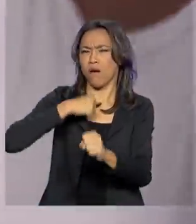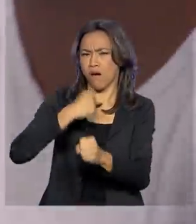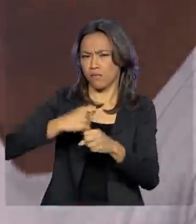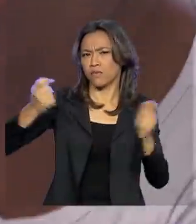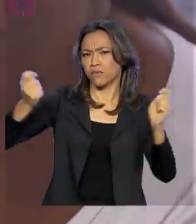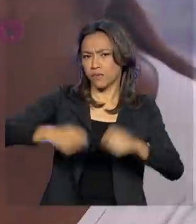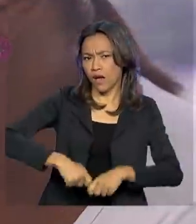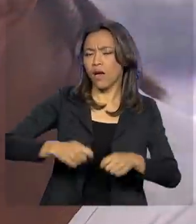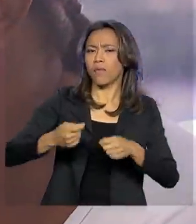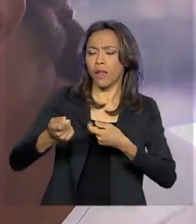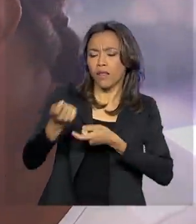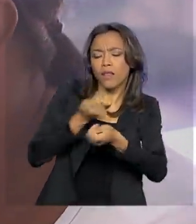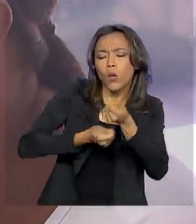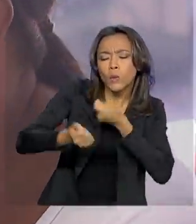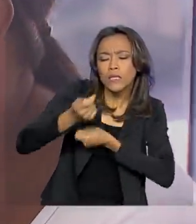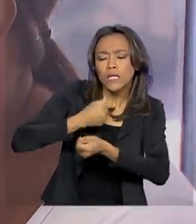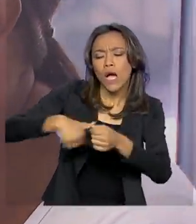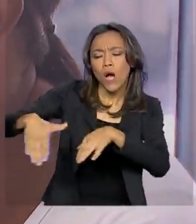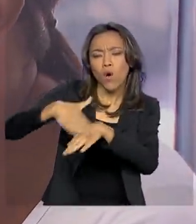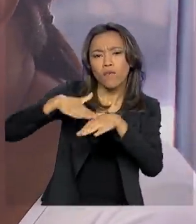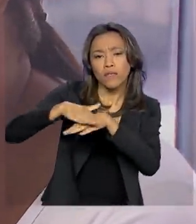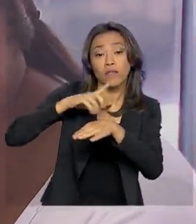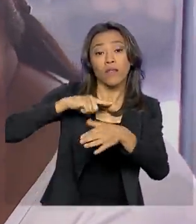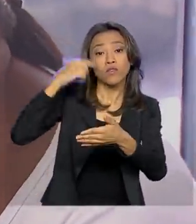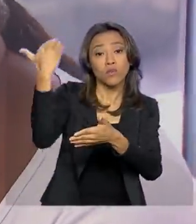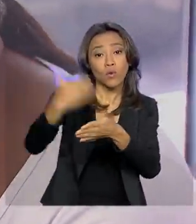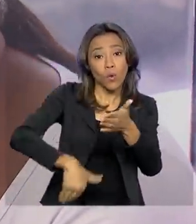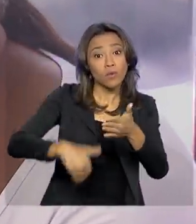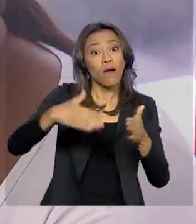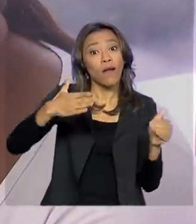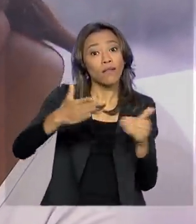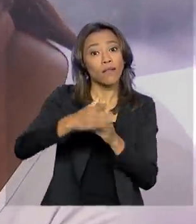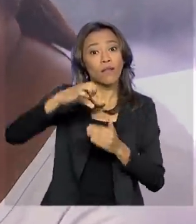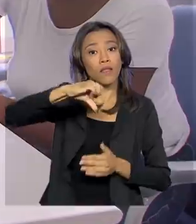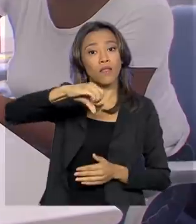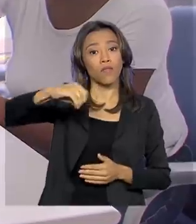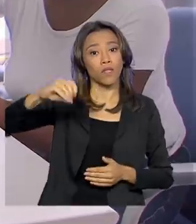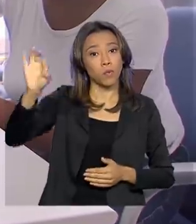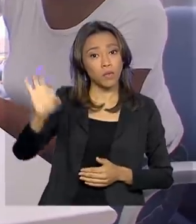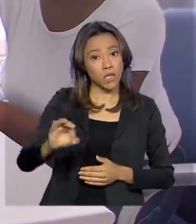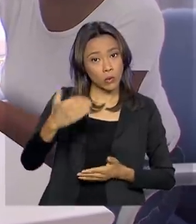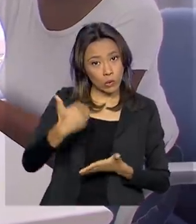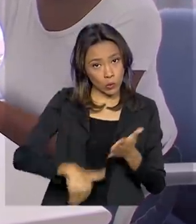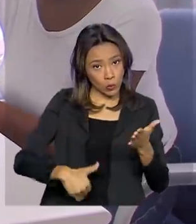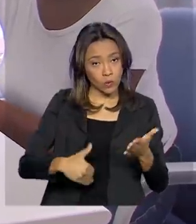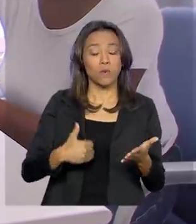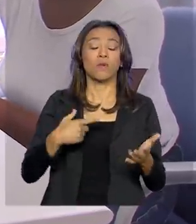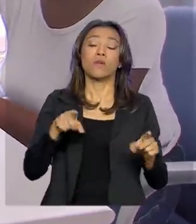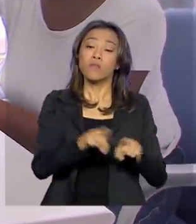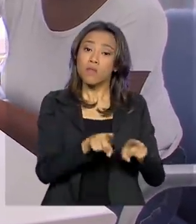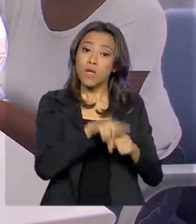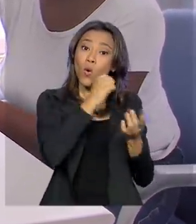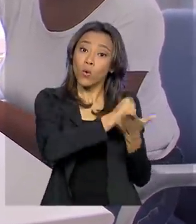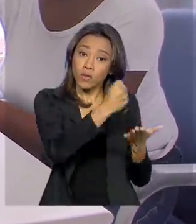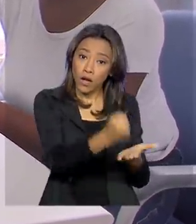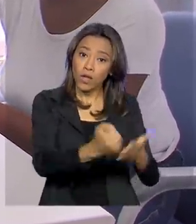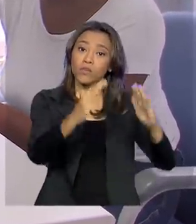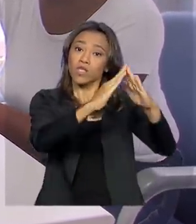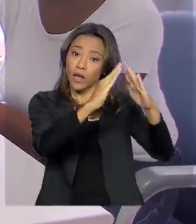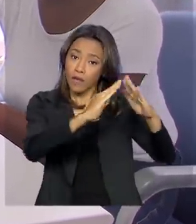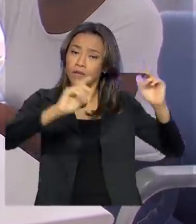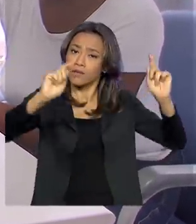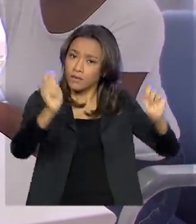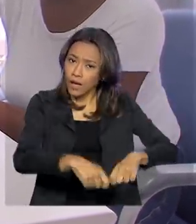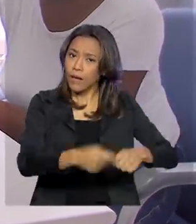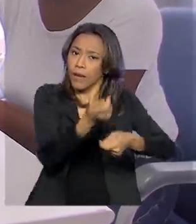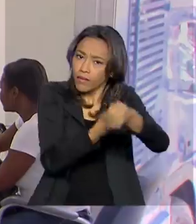regularizados com descontos que podem chegar a 90%. Até os contratos habitacionais podem